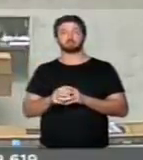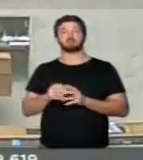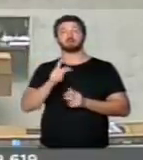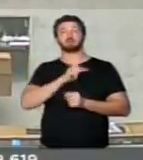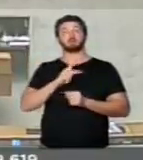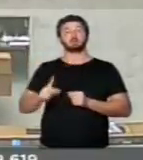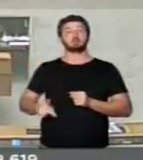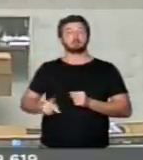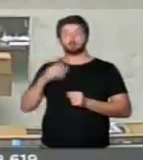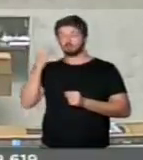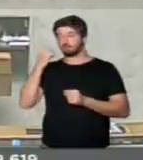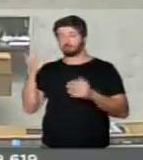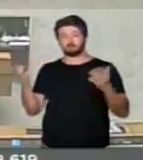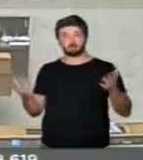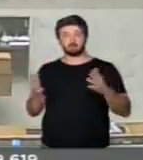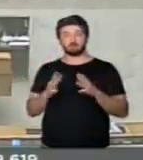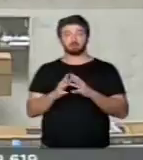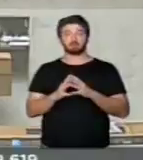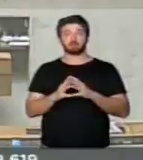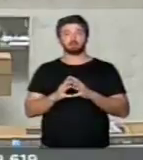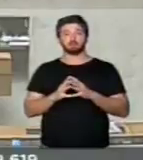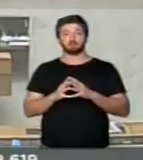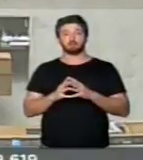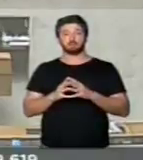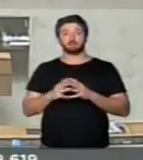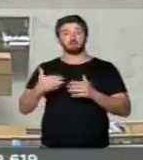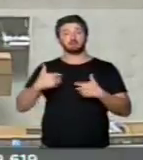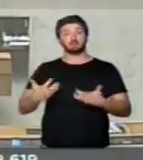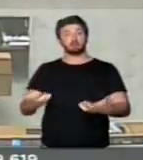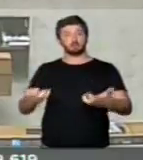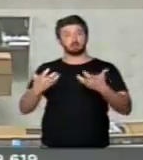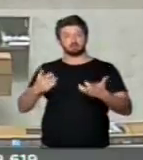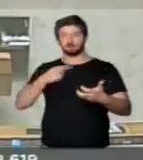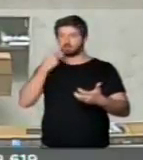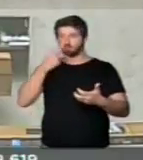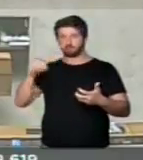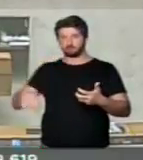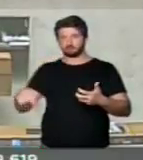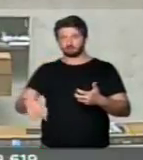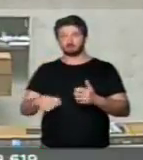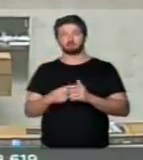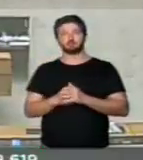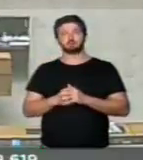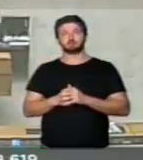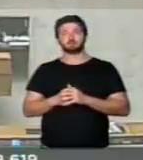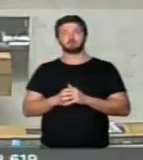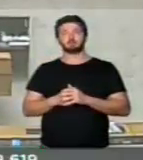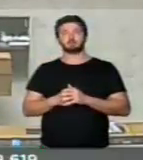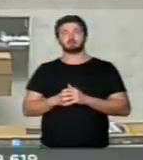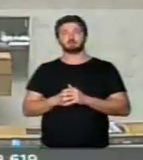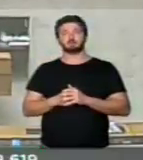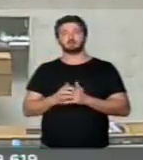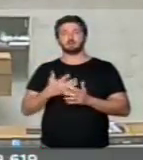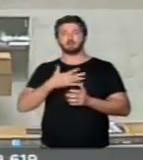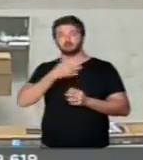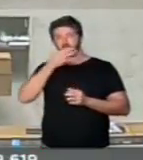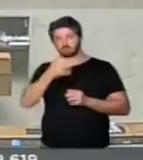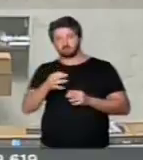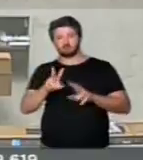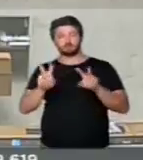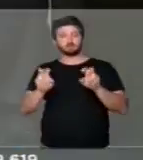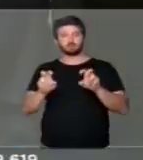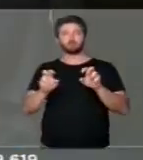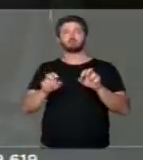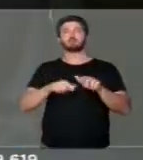Presidente, Srs. Deputados, eu gostaria aqui de manifestar a minha consideração pelo